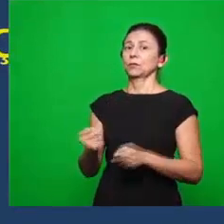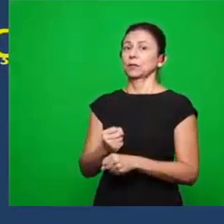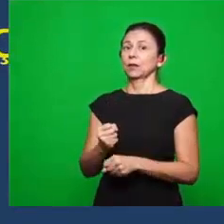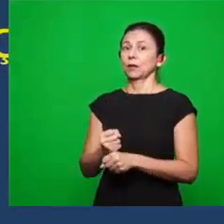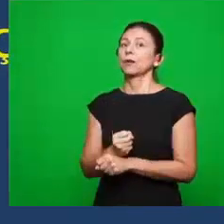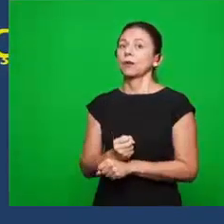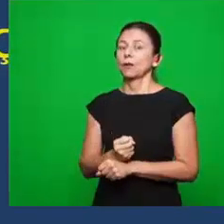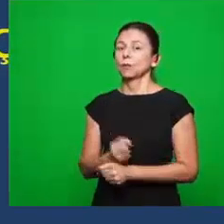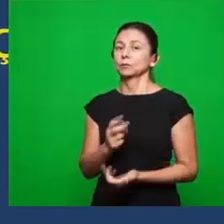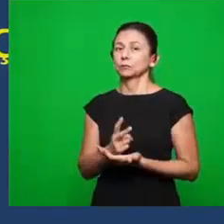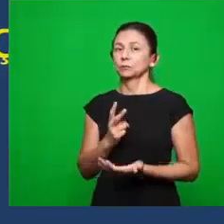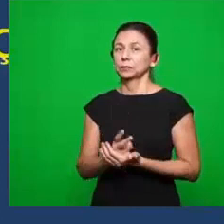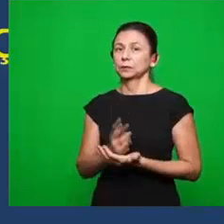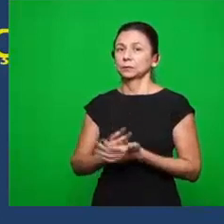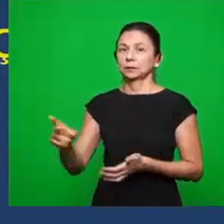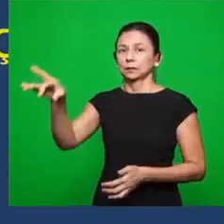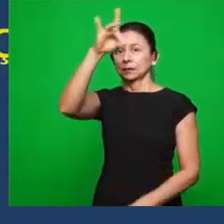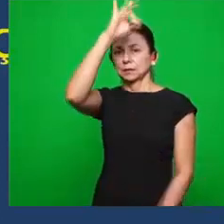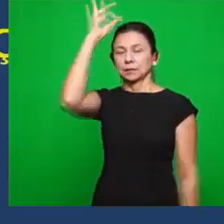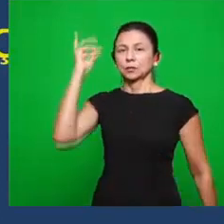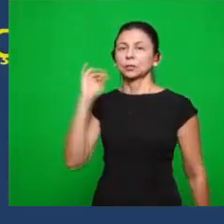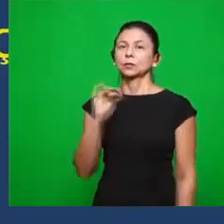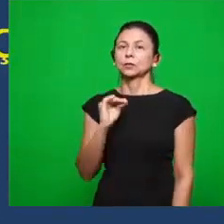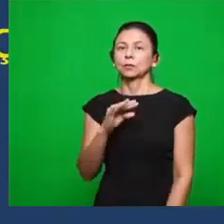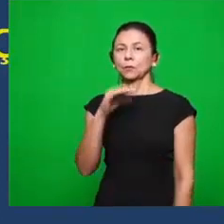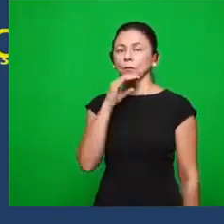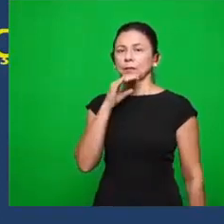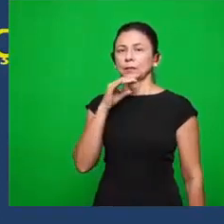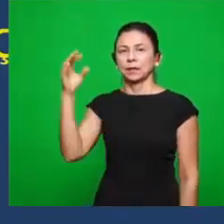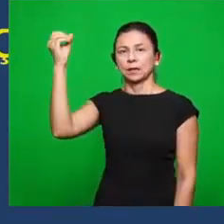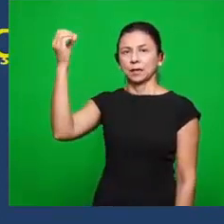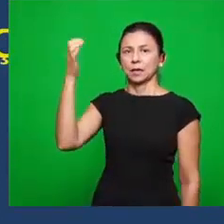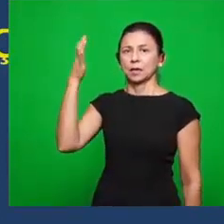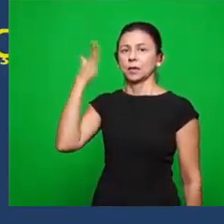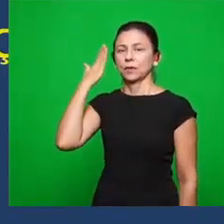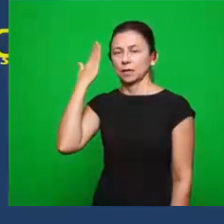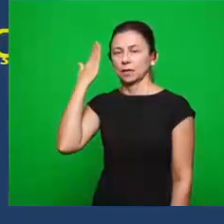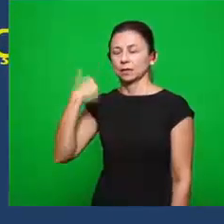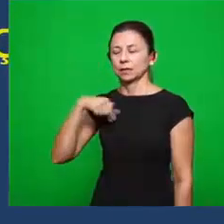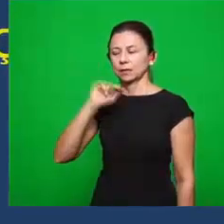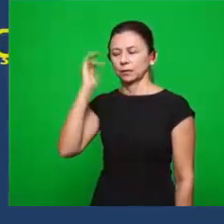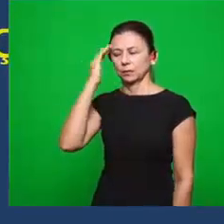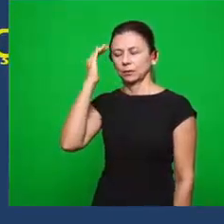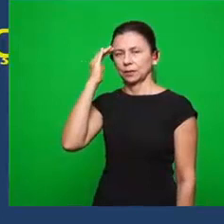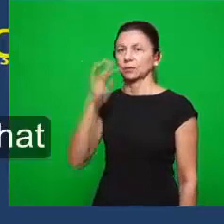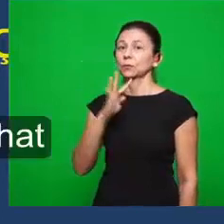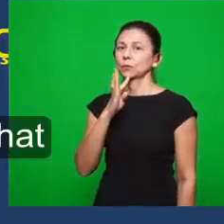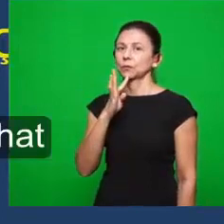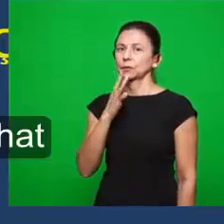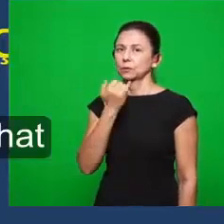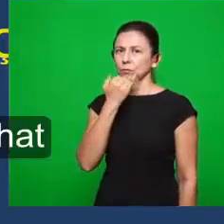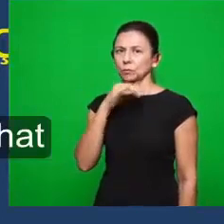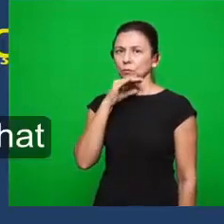Espírito também, o mesmo Espírito de conhecimento ou revelação, versículo 19. Que diz... conheço as tuas obras. Então,